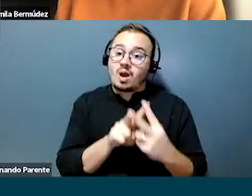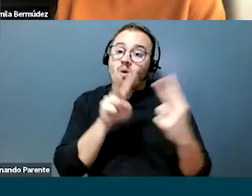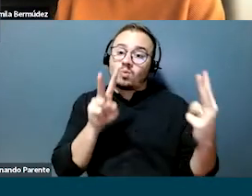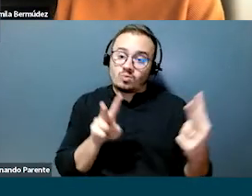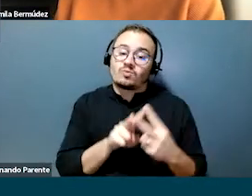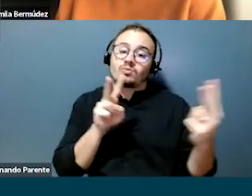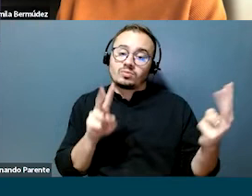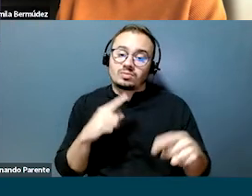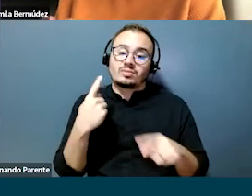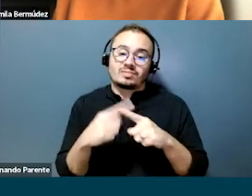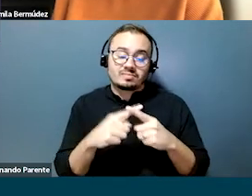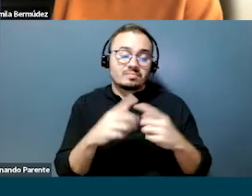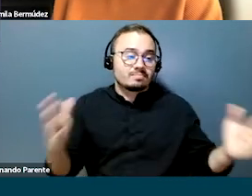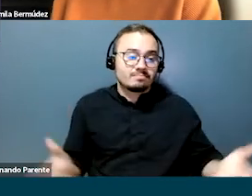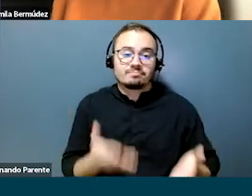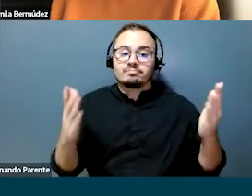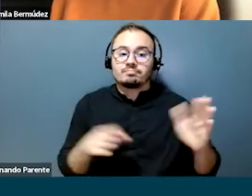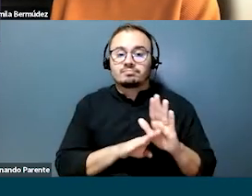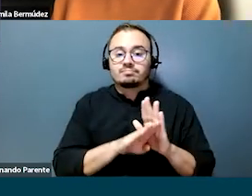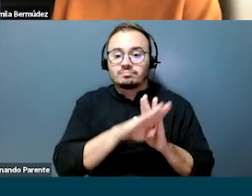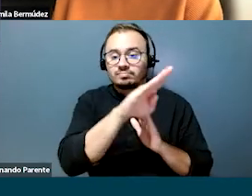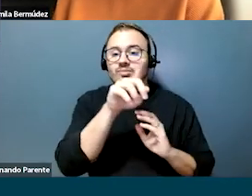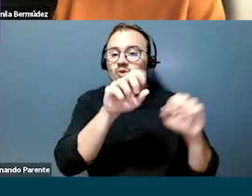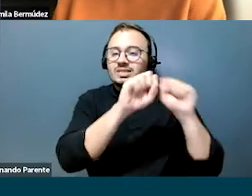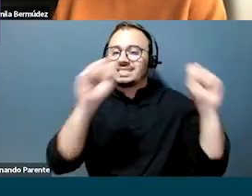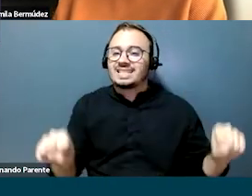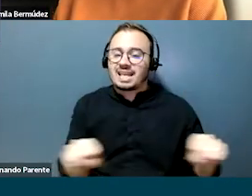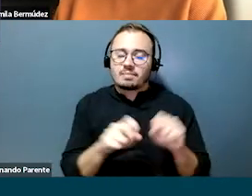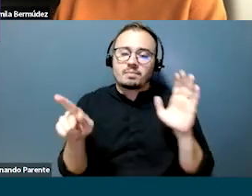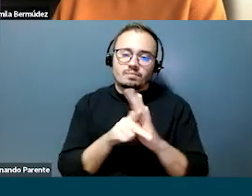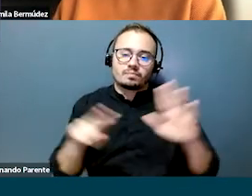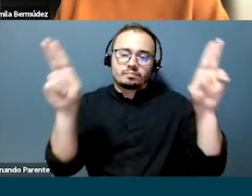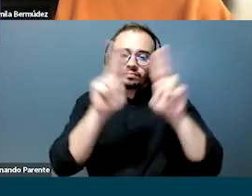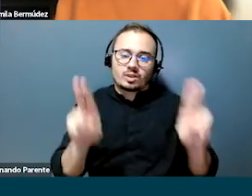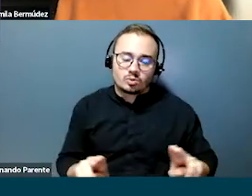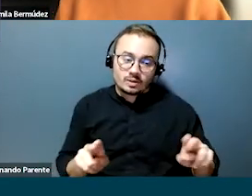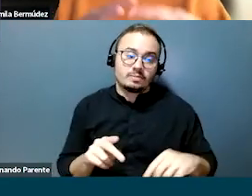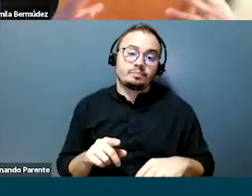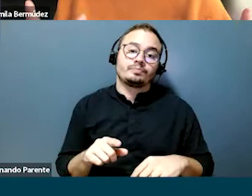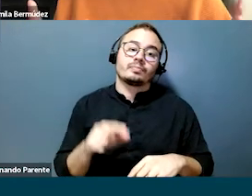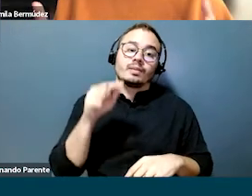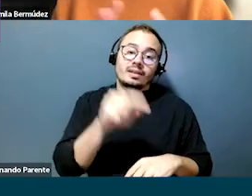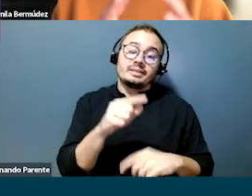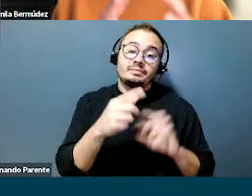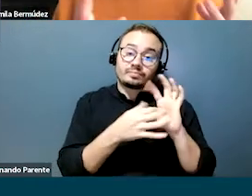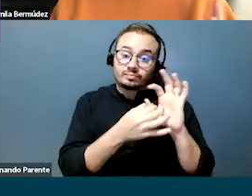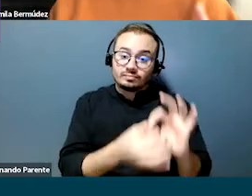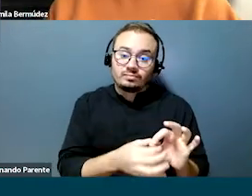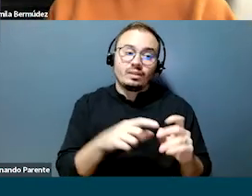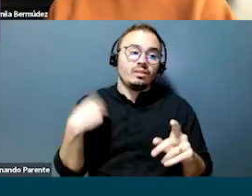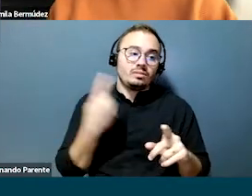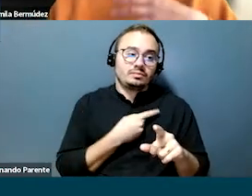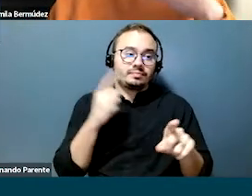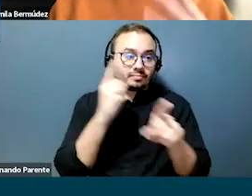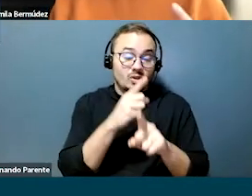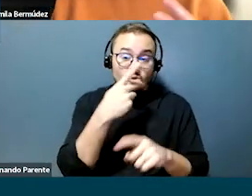super fértil para o fomento do uso de ferramentas digitais do ecossistema Natura. E, buscando, tendo esse contexto,